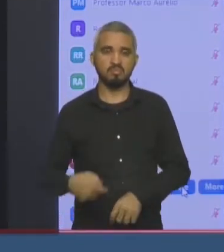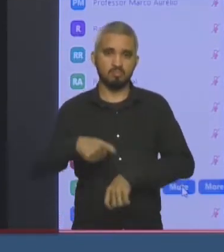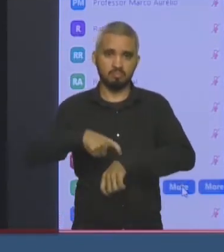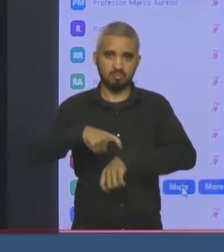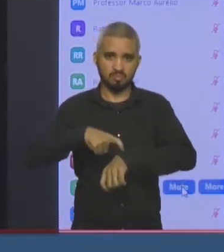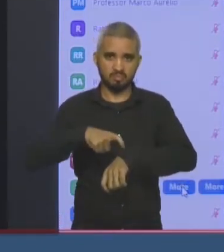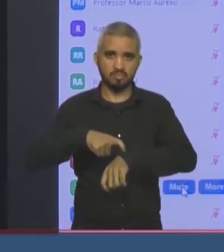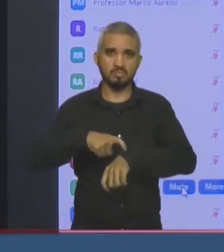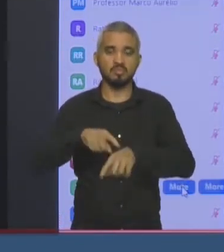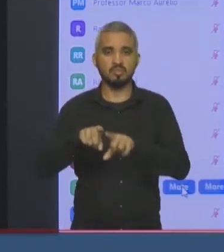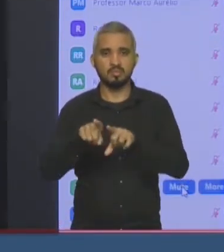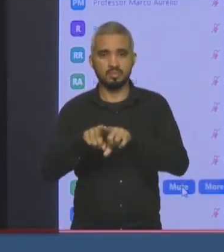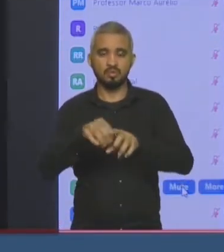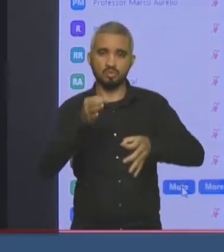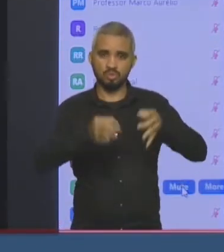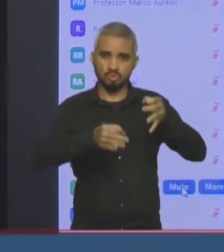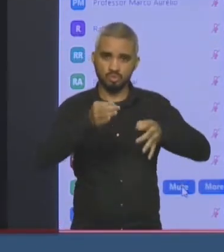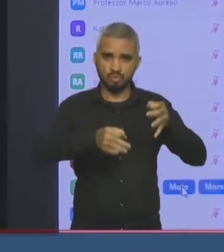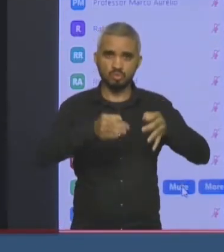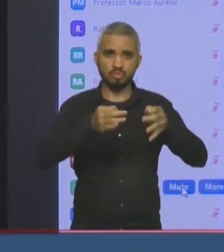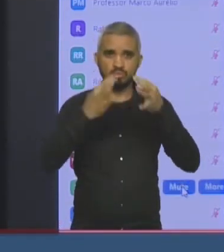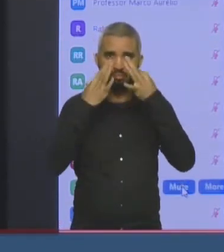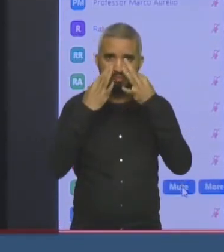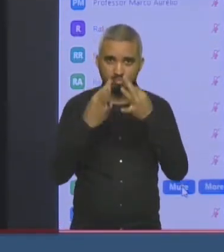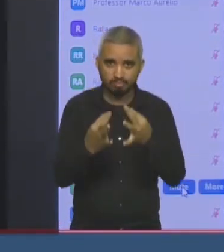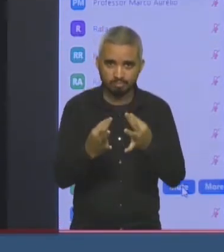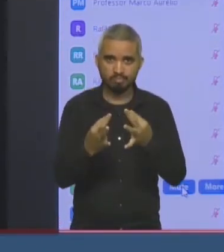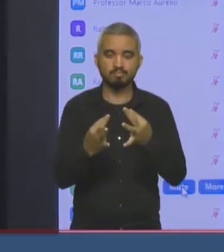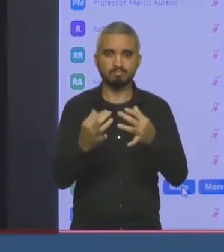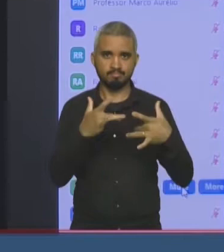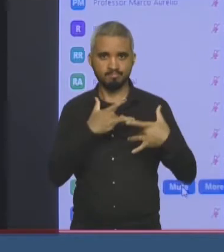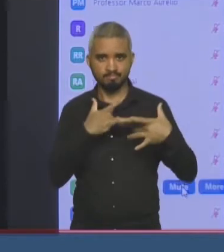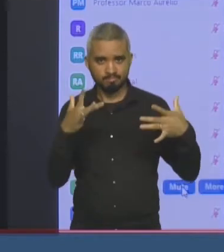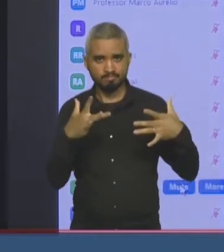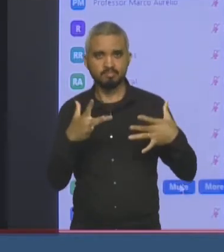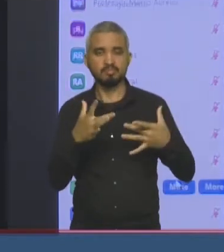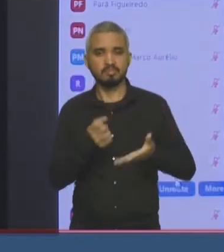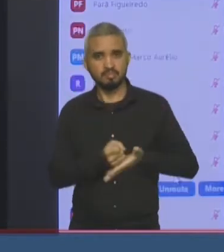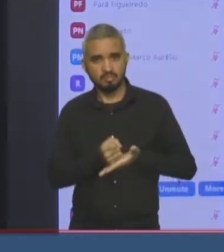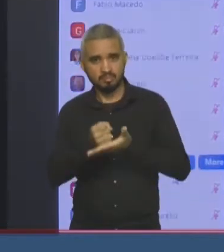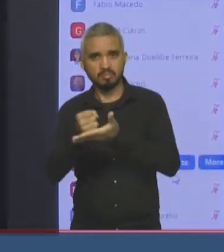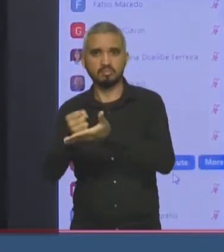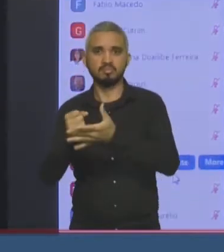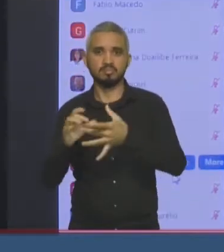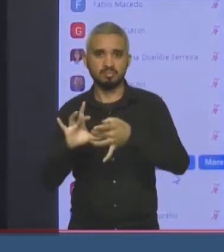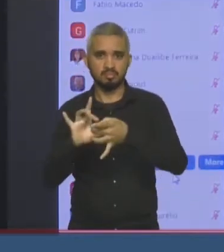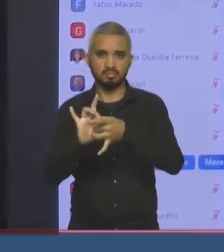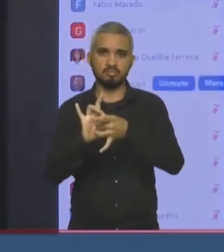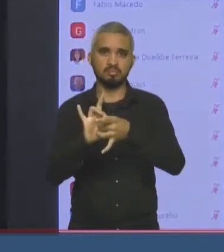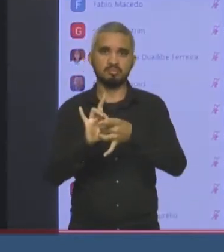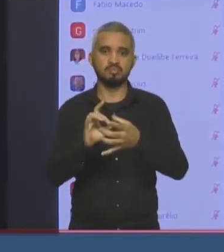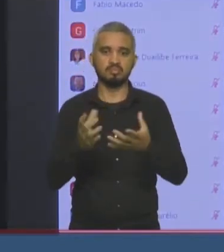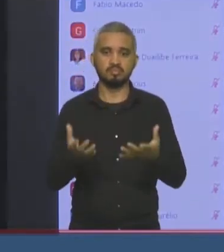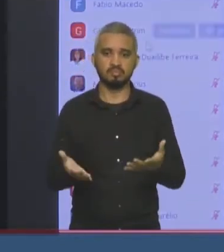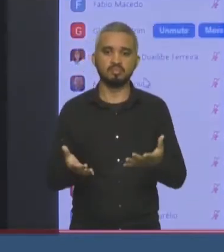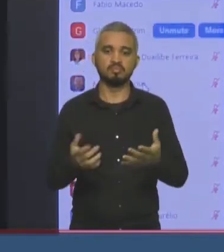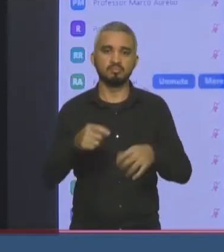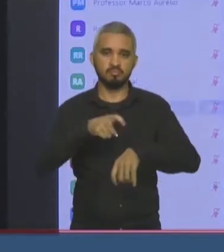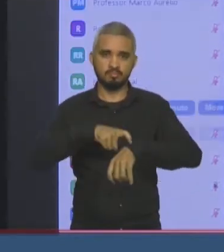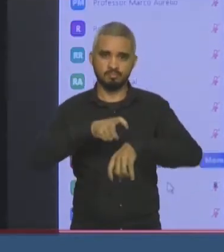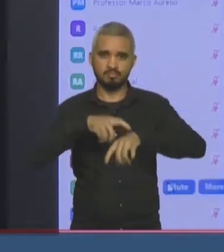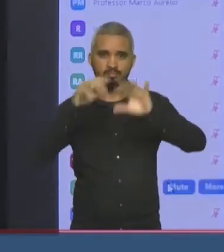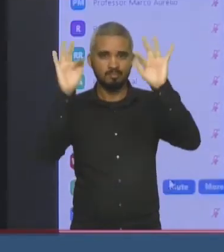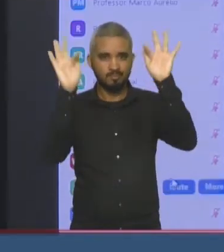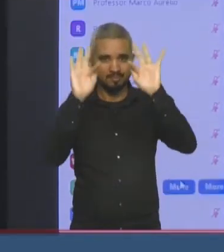que o nosso judiciário também está atento a uma alerta, disposto, vigilante e remunado nessa causa. Então, é um momento de felicidade.